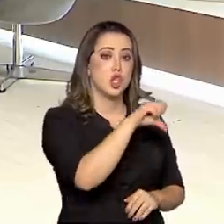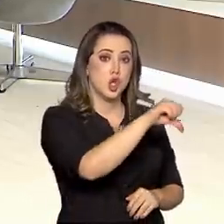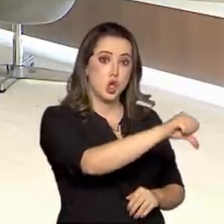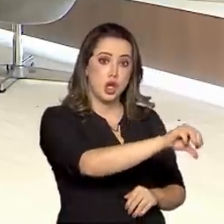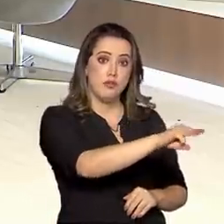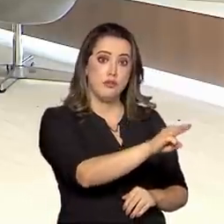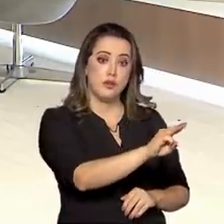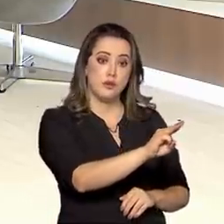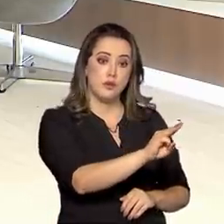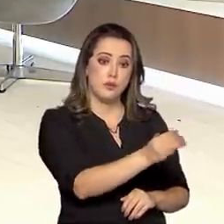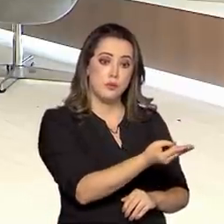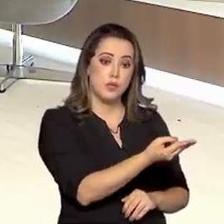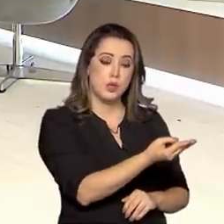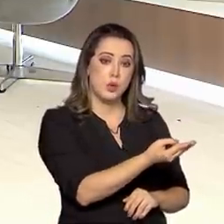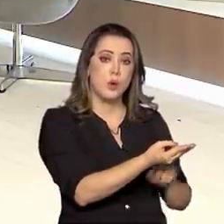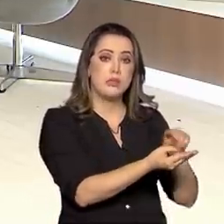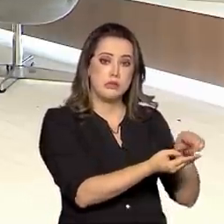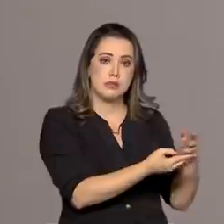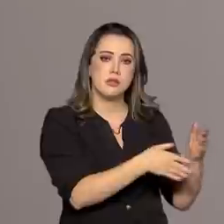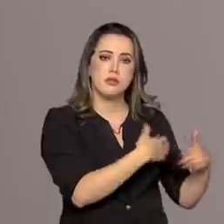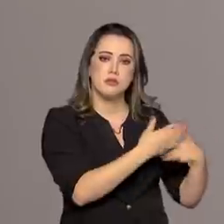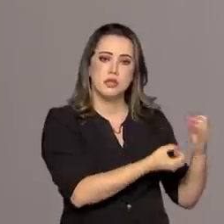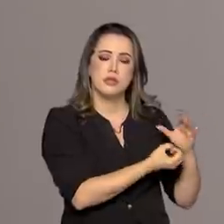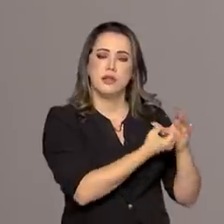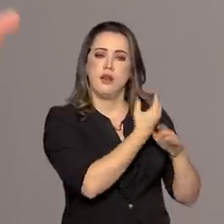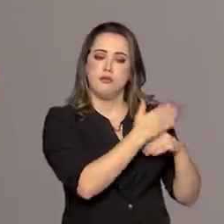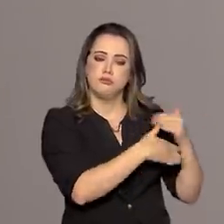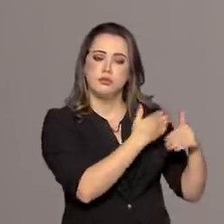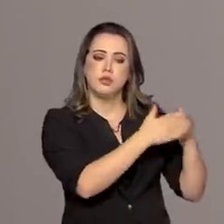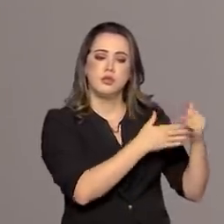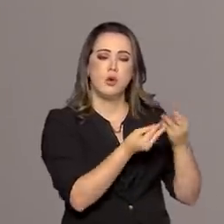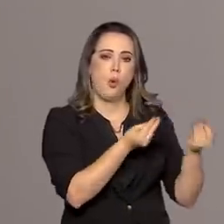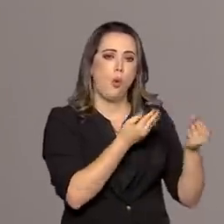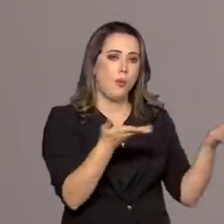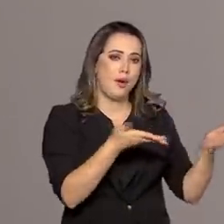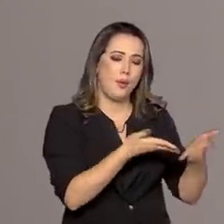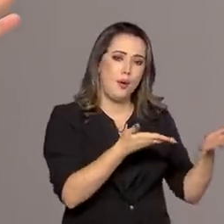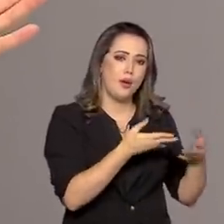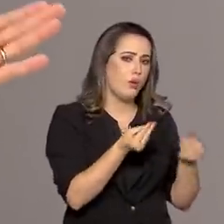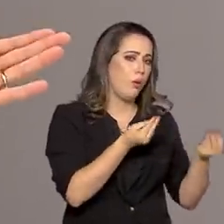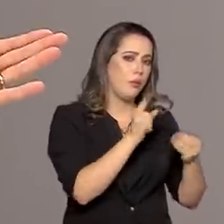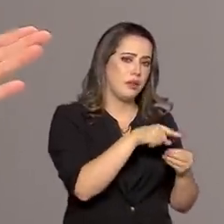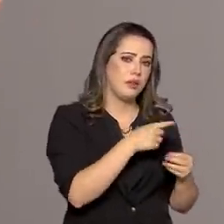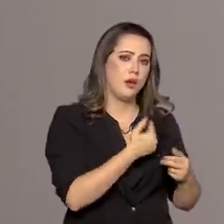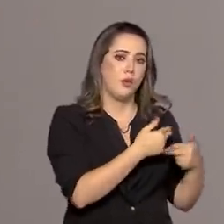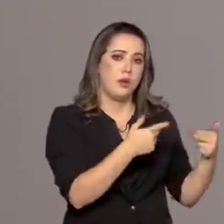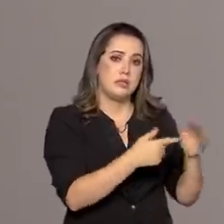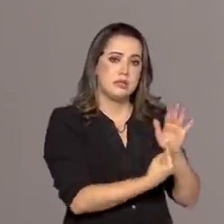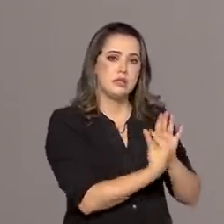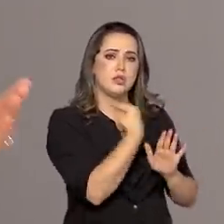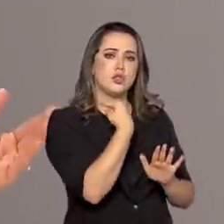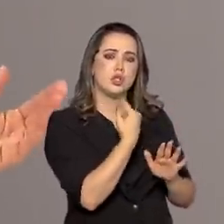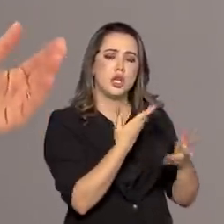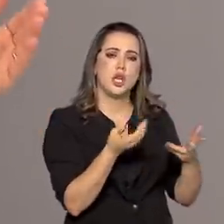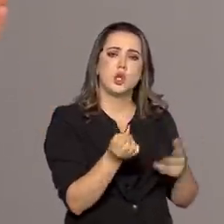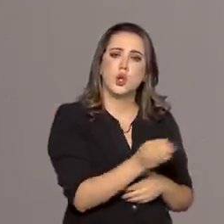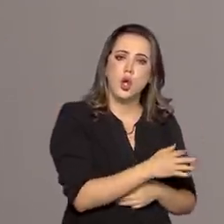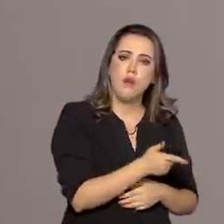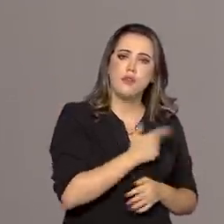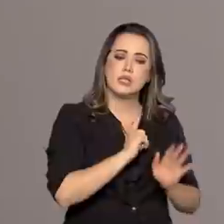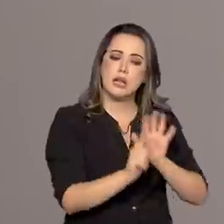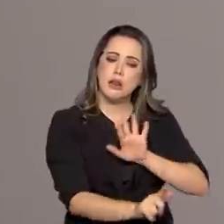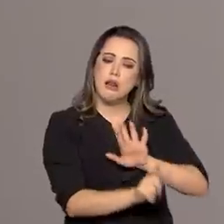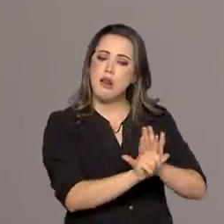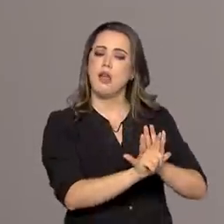livros, né? Que foram, é um acervo que foi se construindo ao longo do tempo. Como é que faz? Explica para a gente. Tem peças antigas, peças novas, tem uma lei que